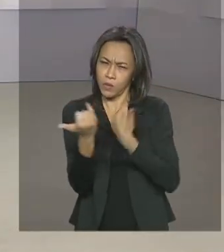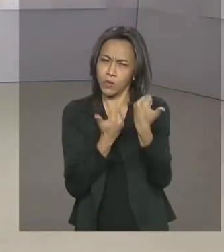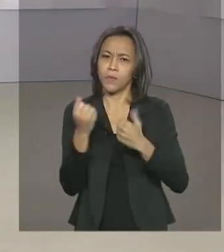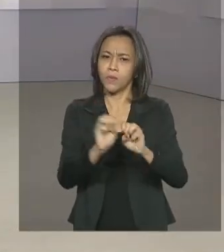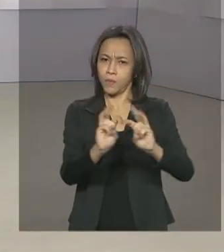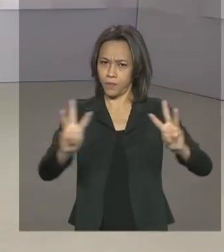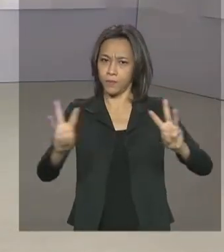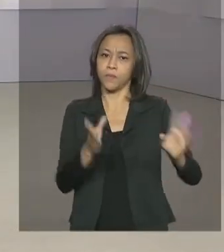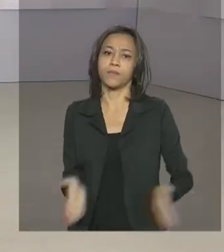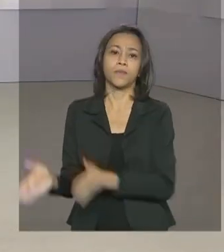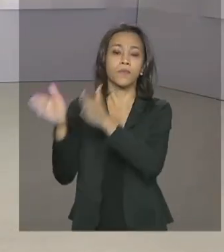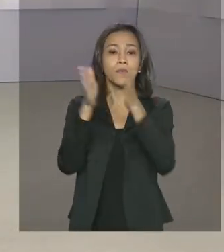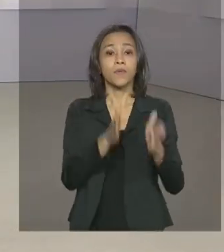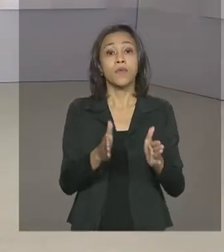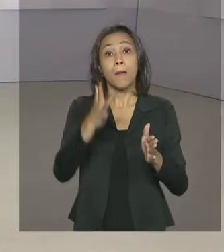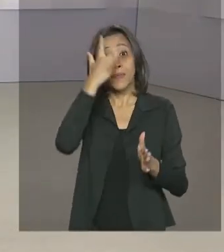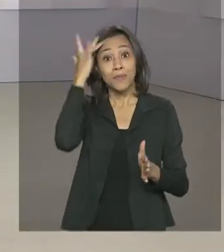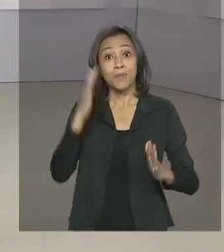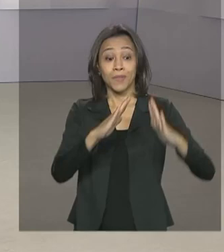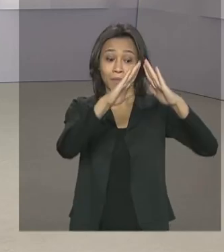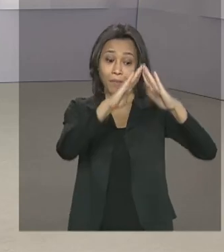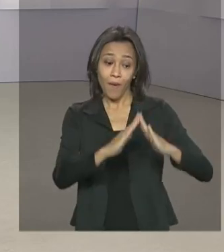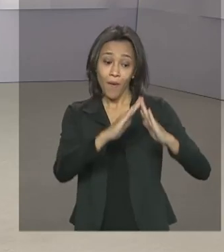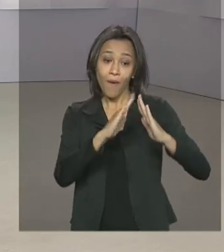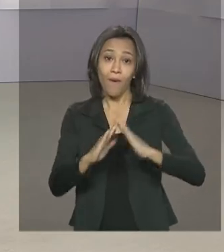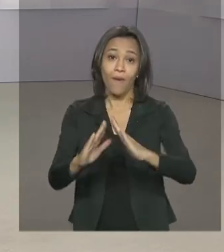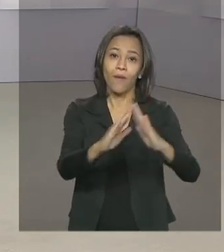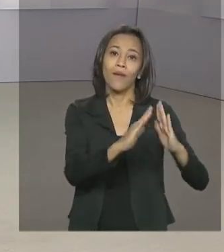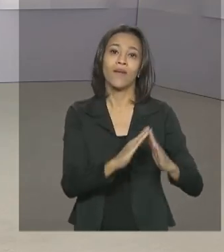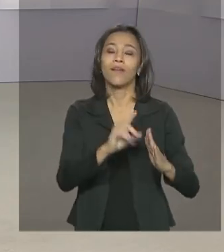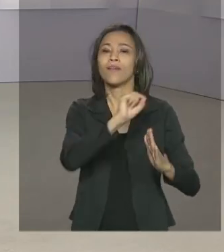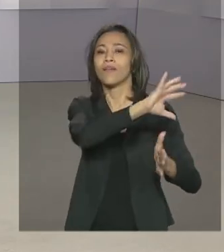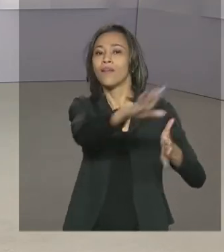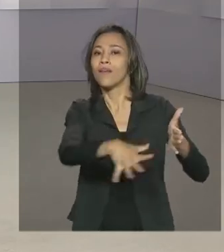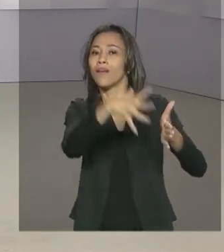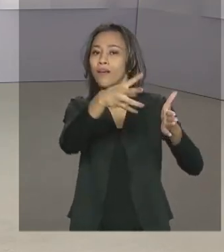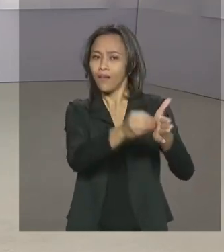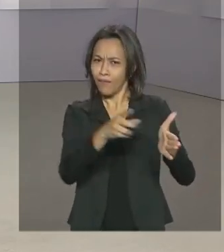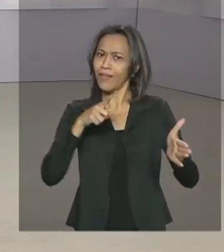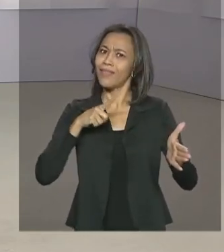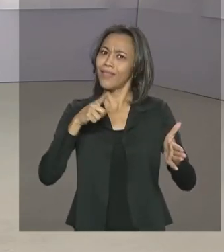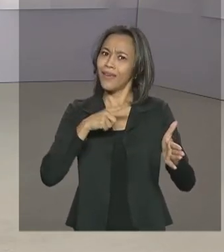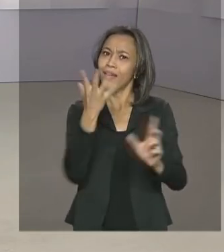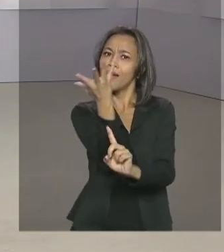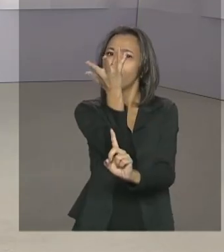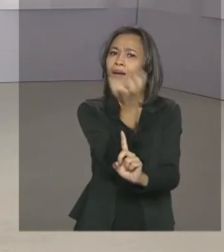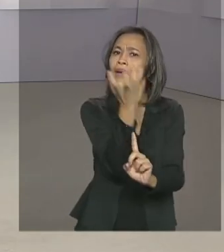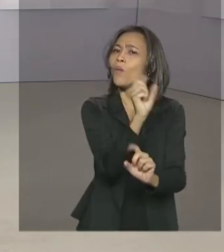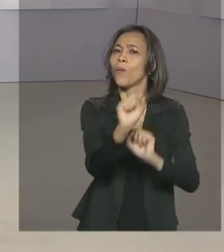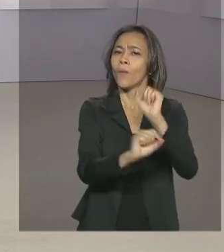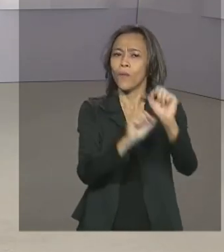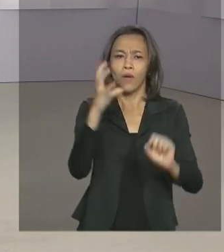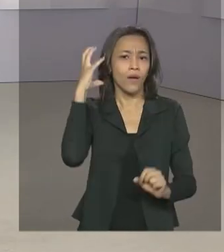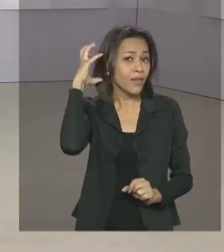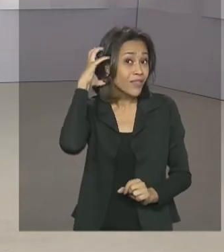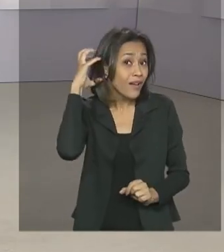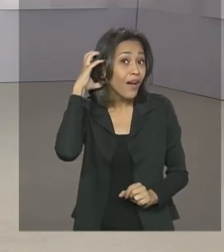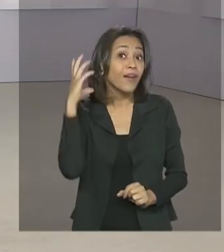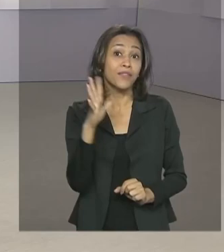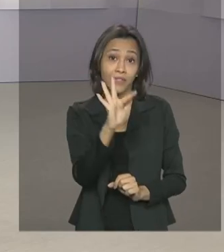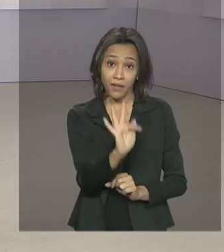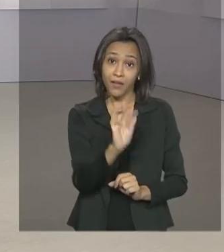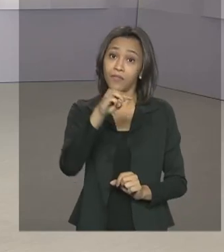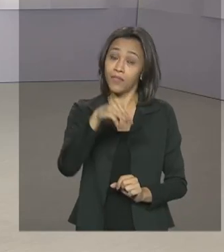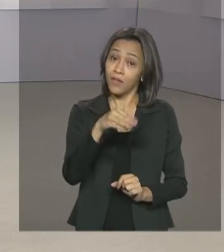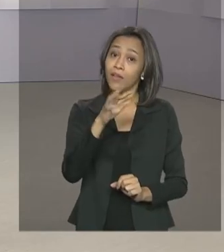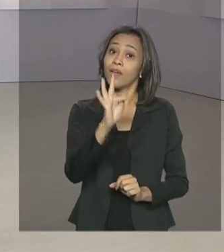Moradores do interior da Amazônia Legal vão ter acesso a sinal de rádio FM. É mais informação e entretenimento para comunidades